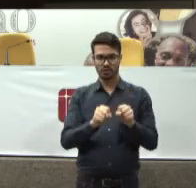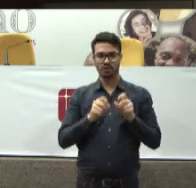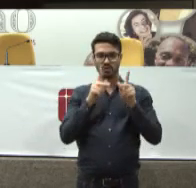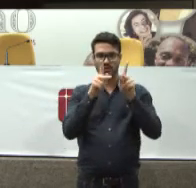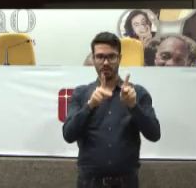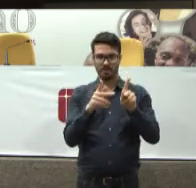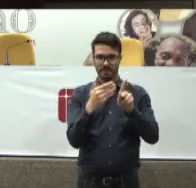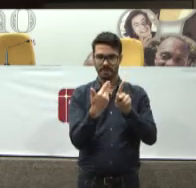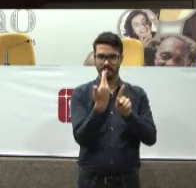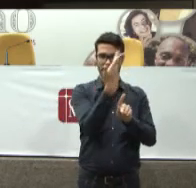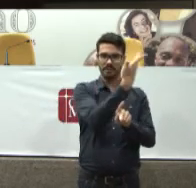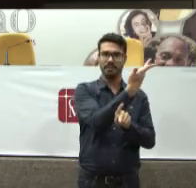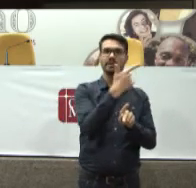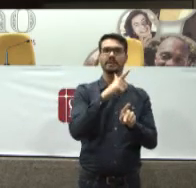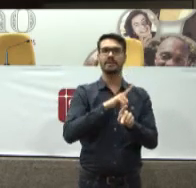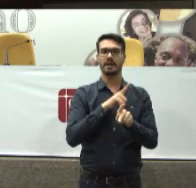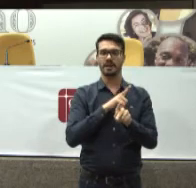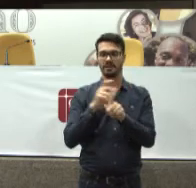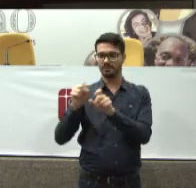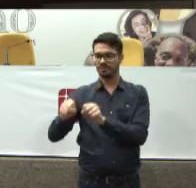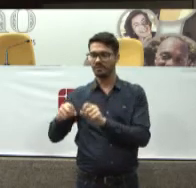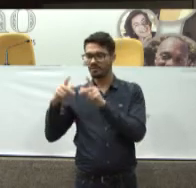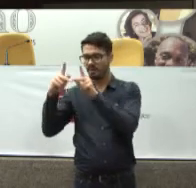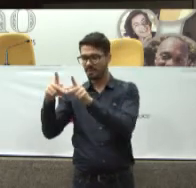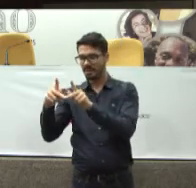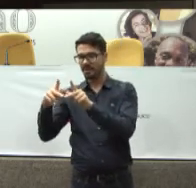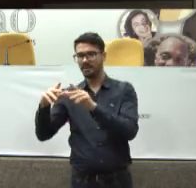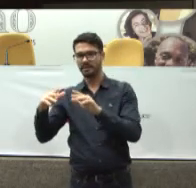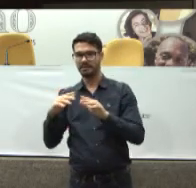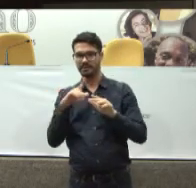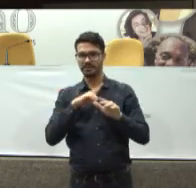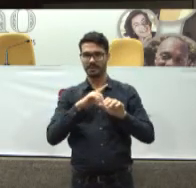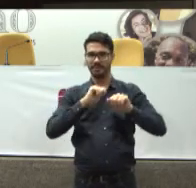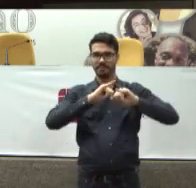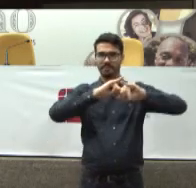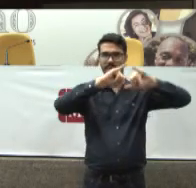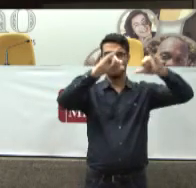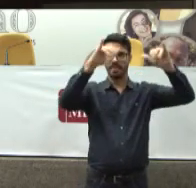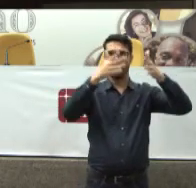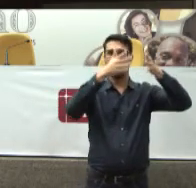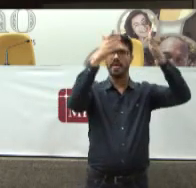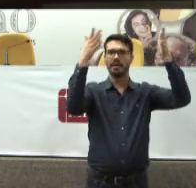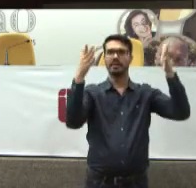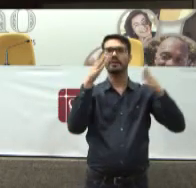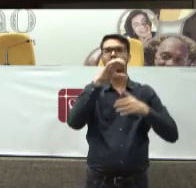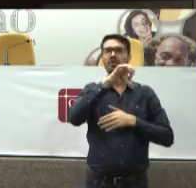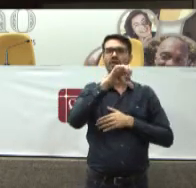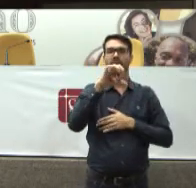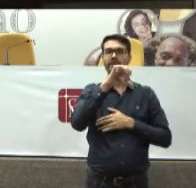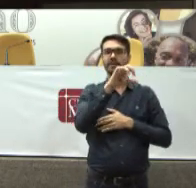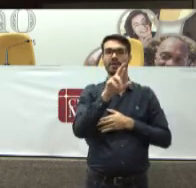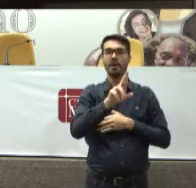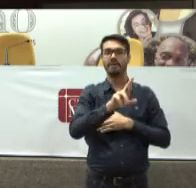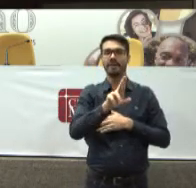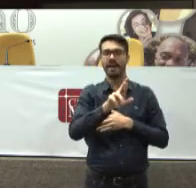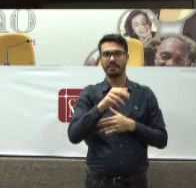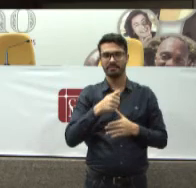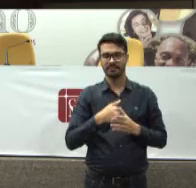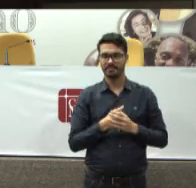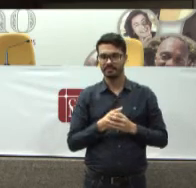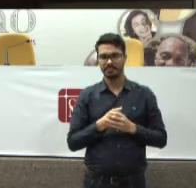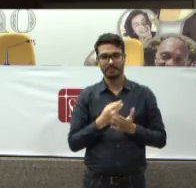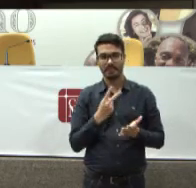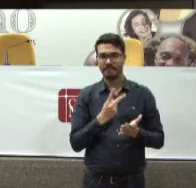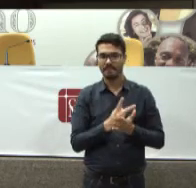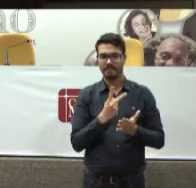Do lado dele Tem um outro shopping Chamado Conique Tem uma propaganda enorme De um plano de saúde popular 99 reais E essa mesma